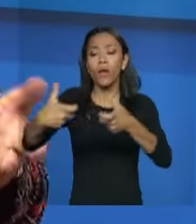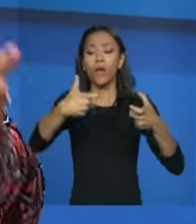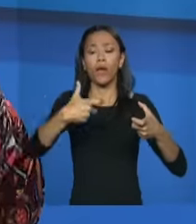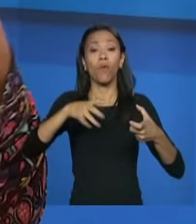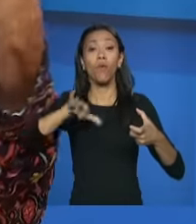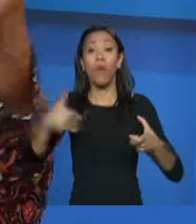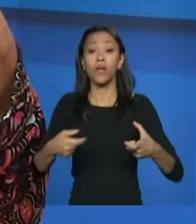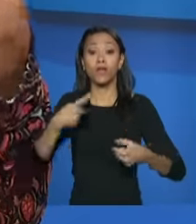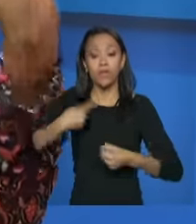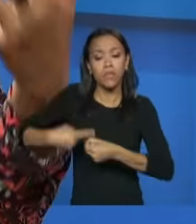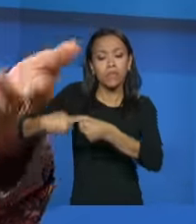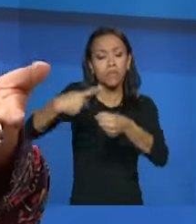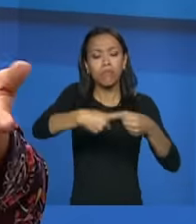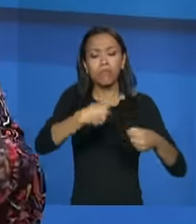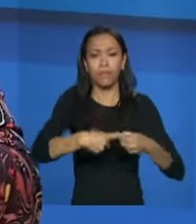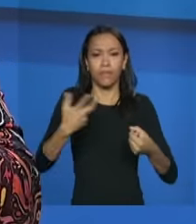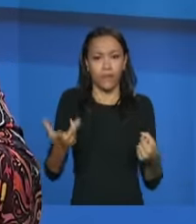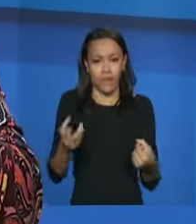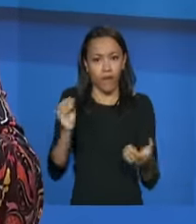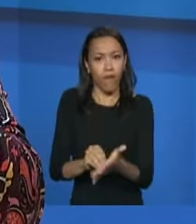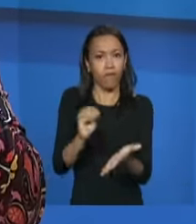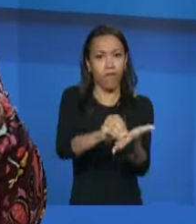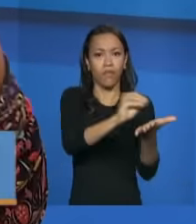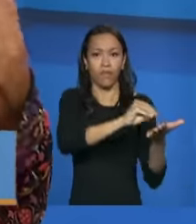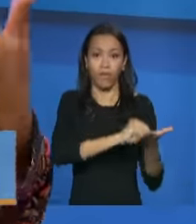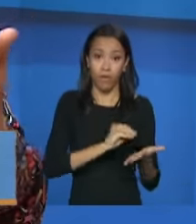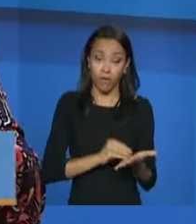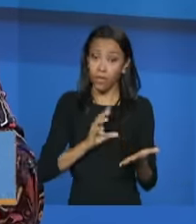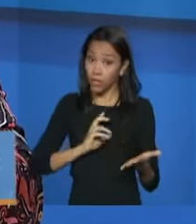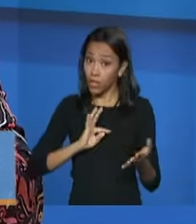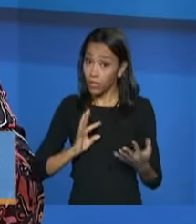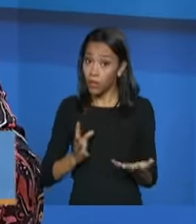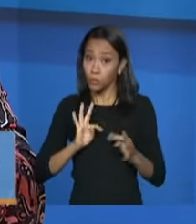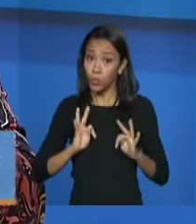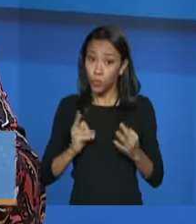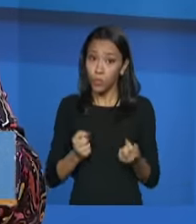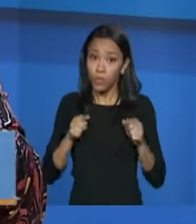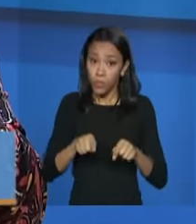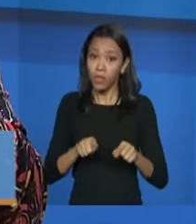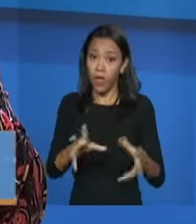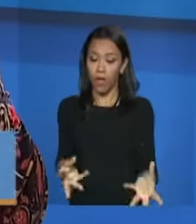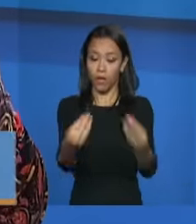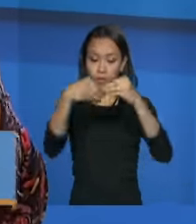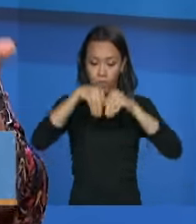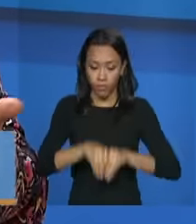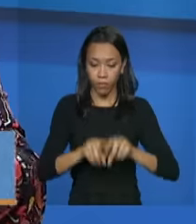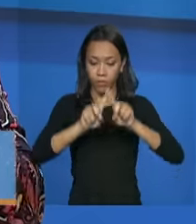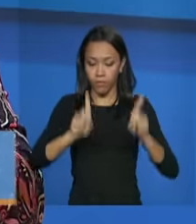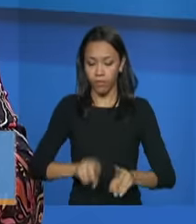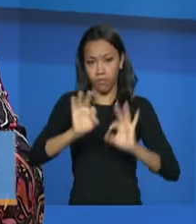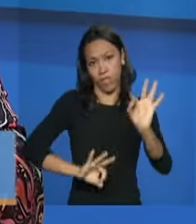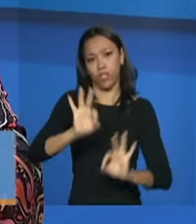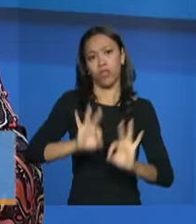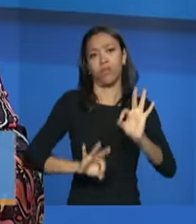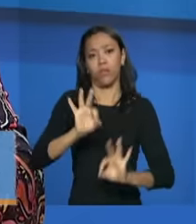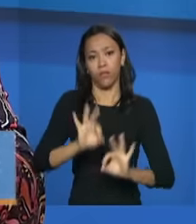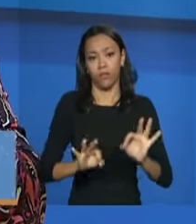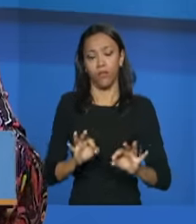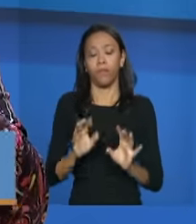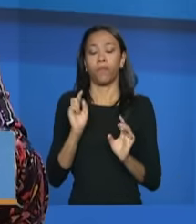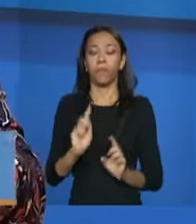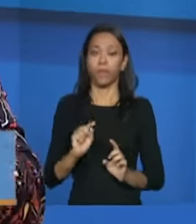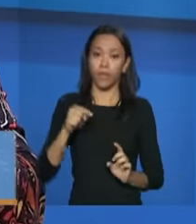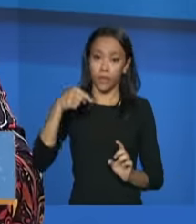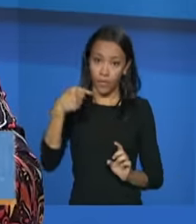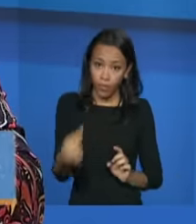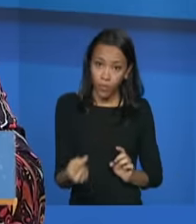carência que a gente chama de vazios então tudo isso tem que fazer parte do planejamento e após esse plano de acolhimento e